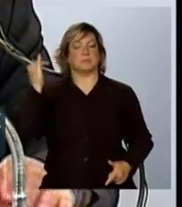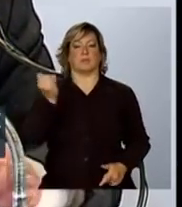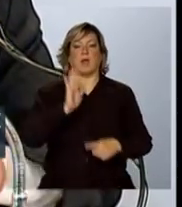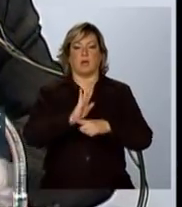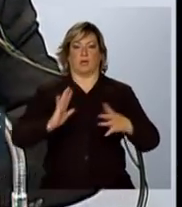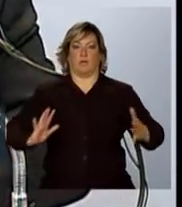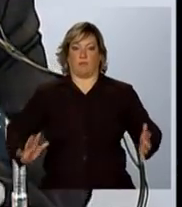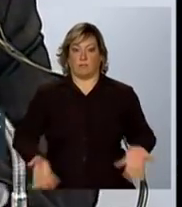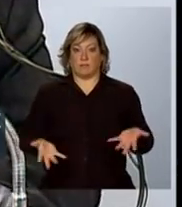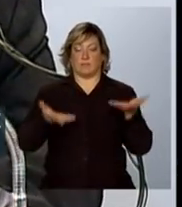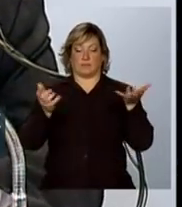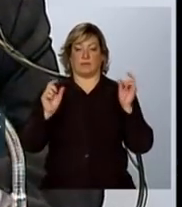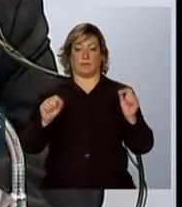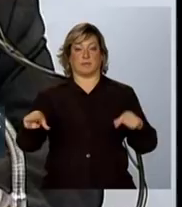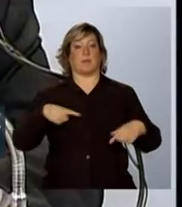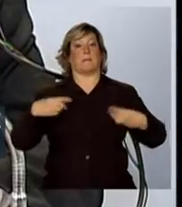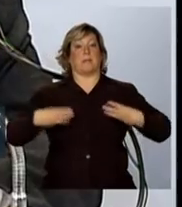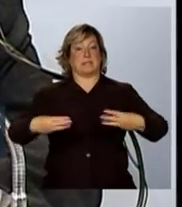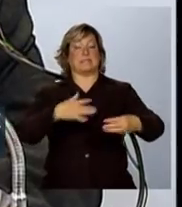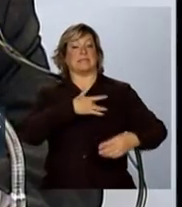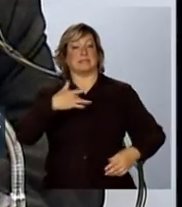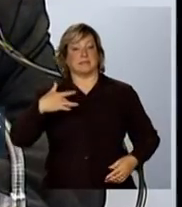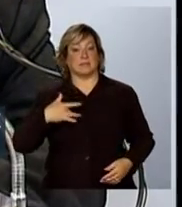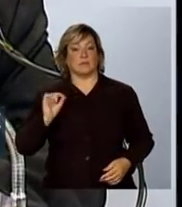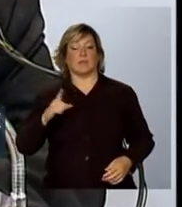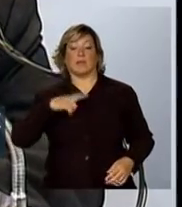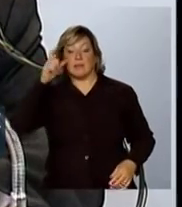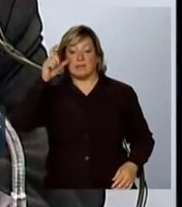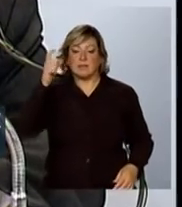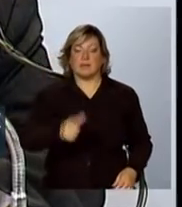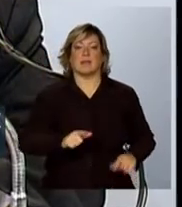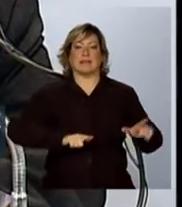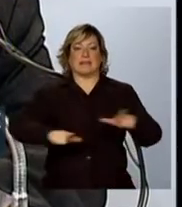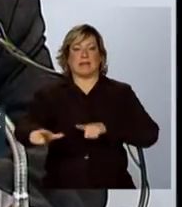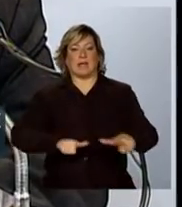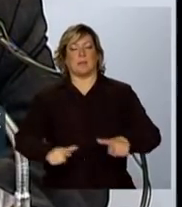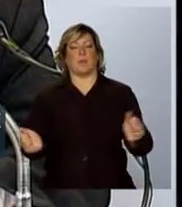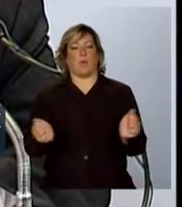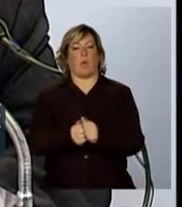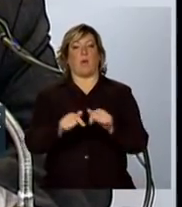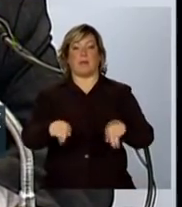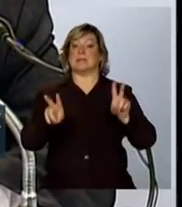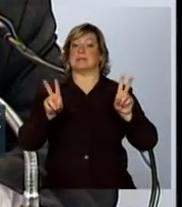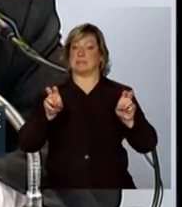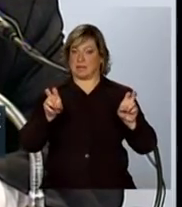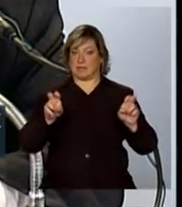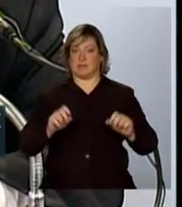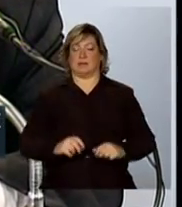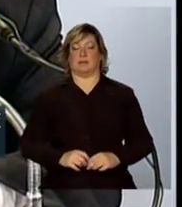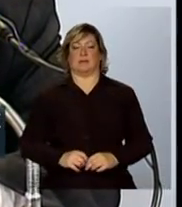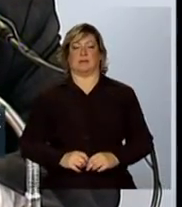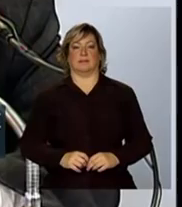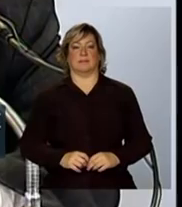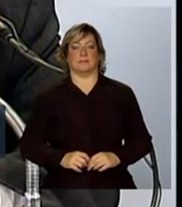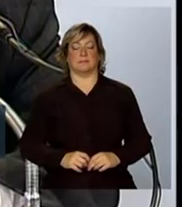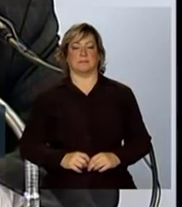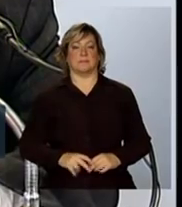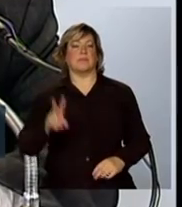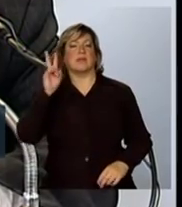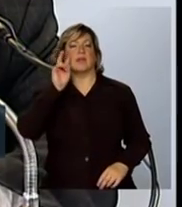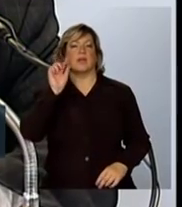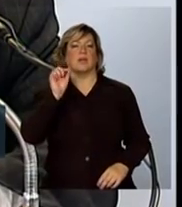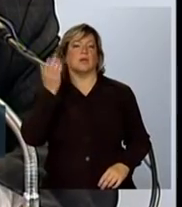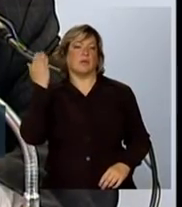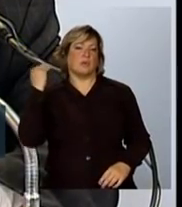motivar o Ministério da Saúde a ter interesse em trabalhar com esse tema. Na história